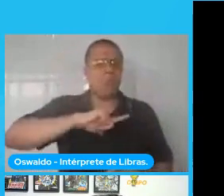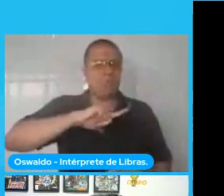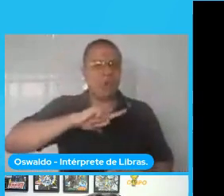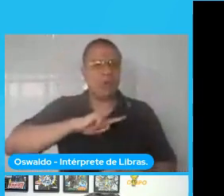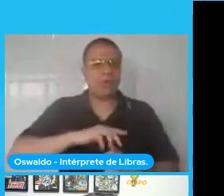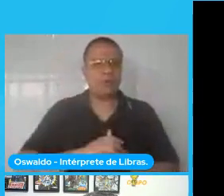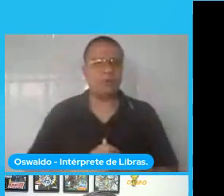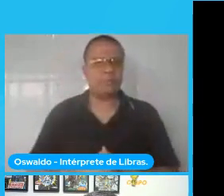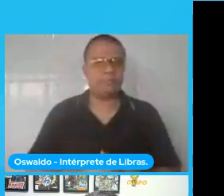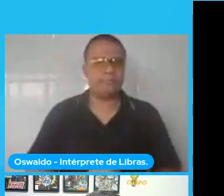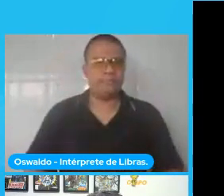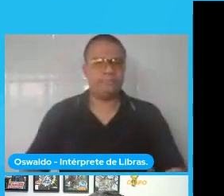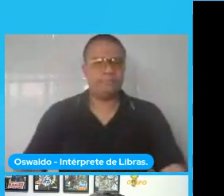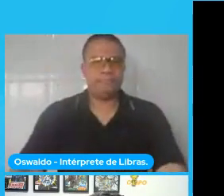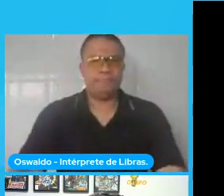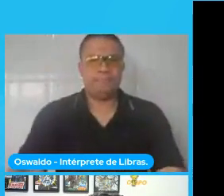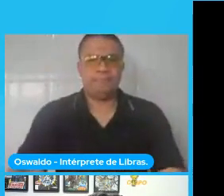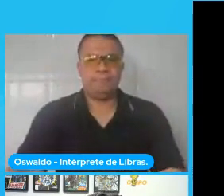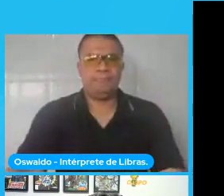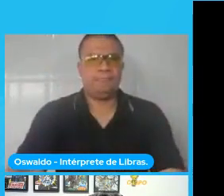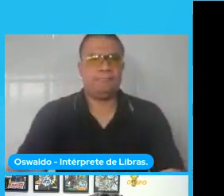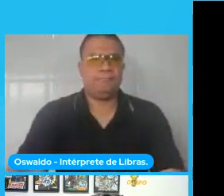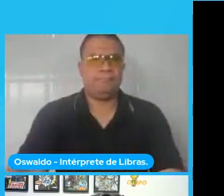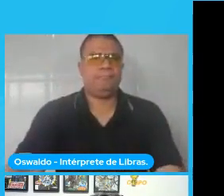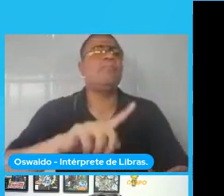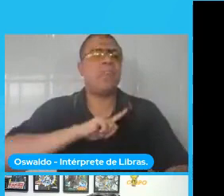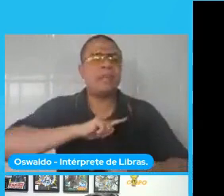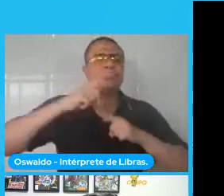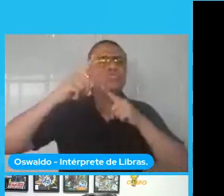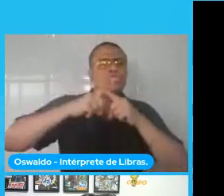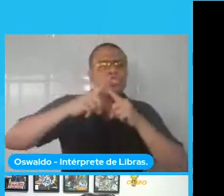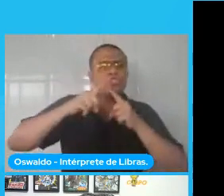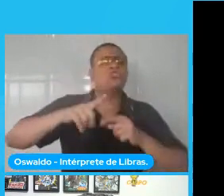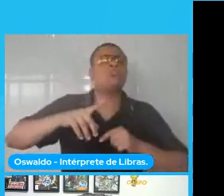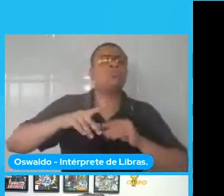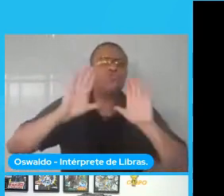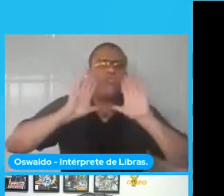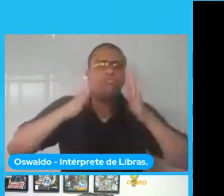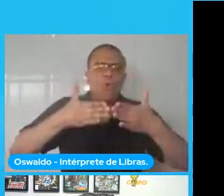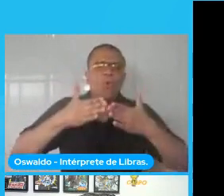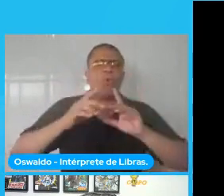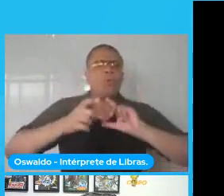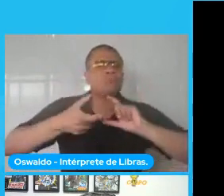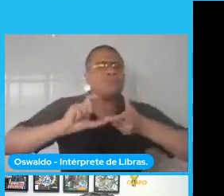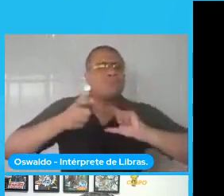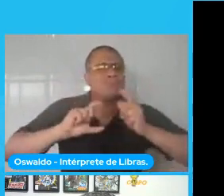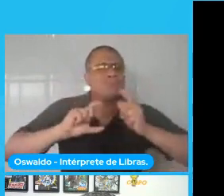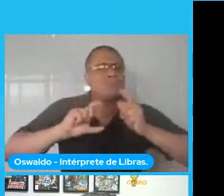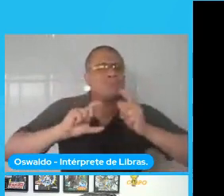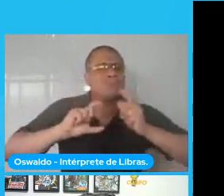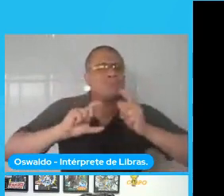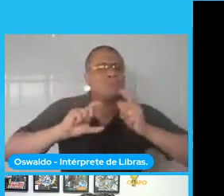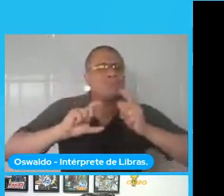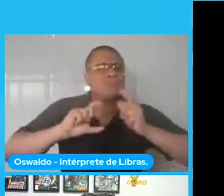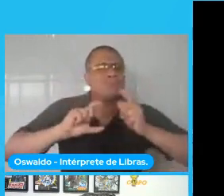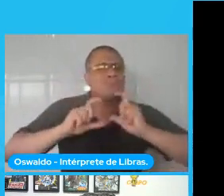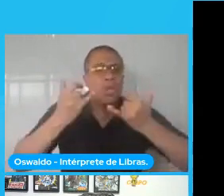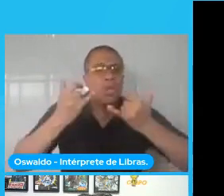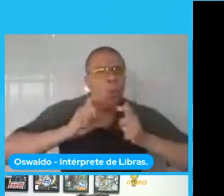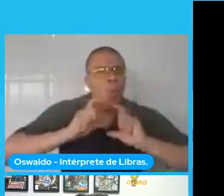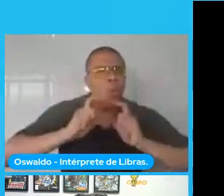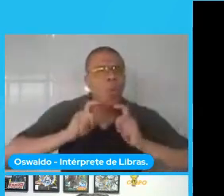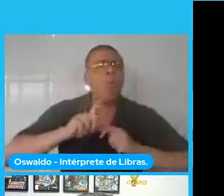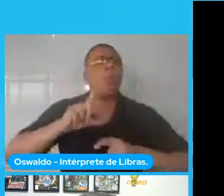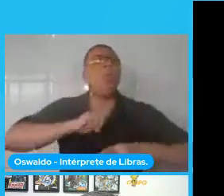a ajuda desse tipo de abordagem para processar um volume gigantesco de dados no qual a gente precisaria